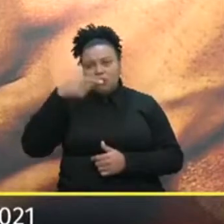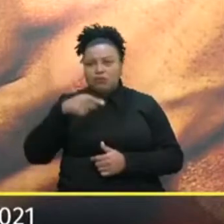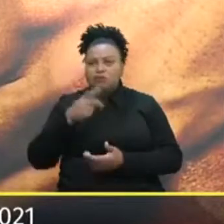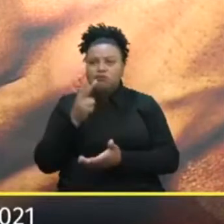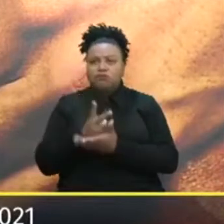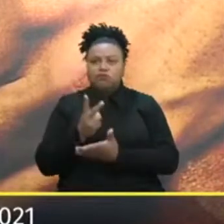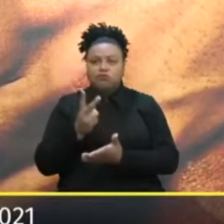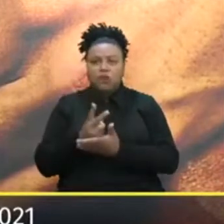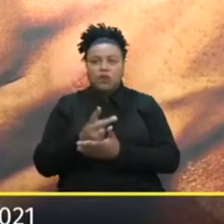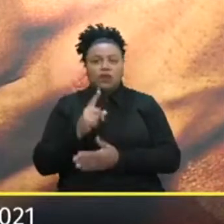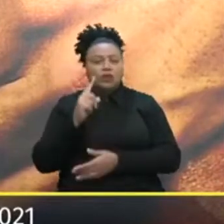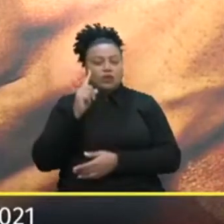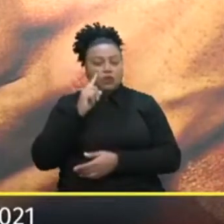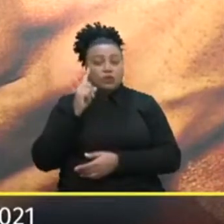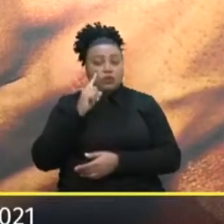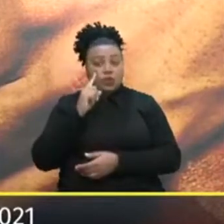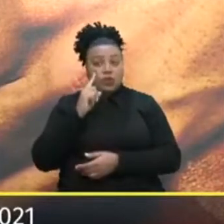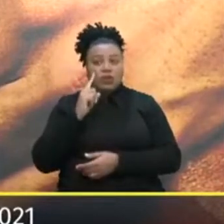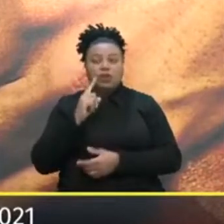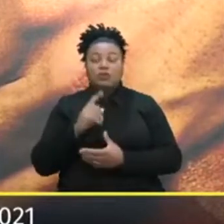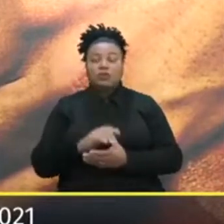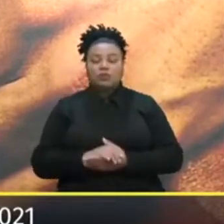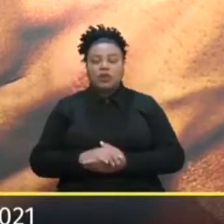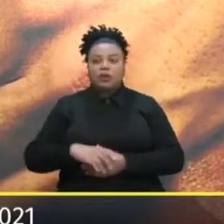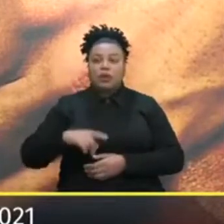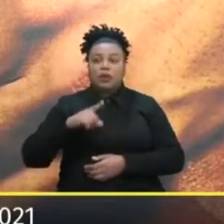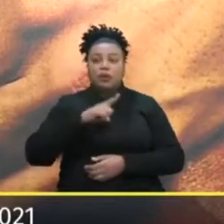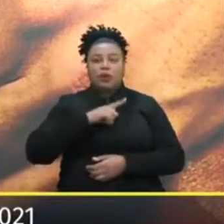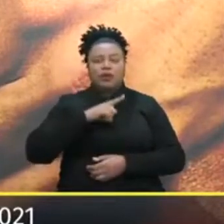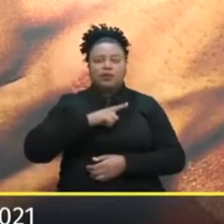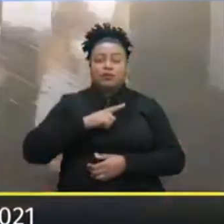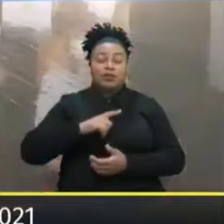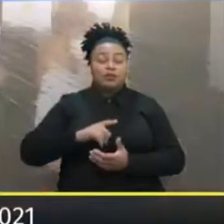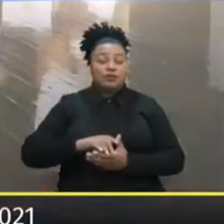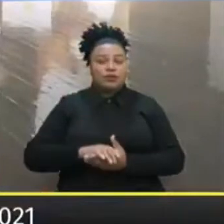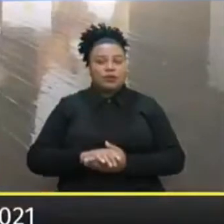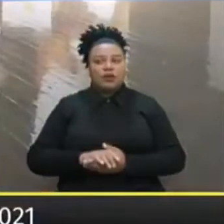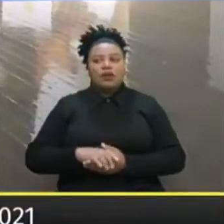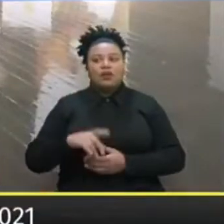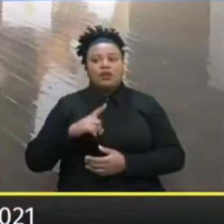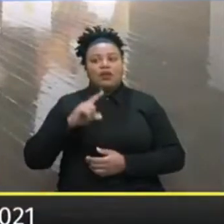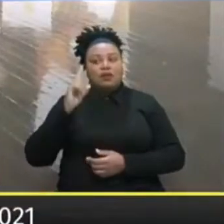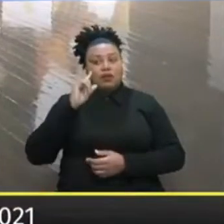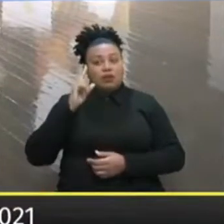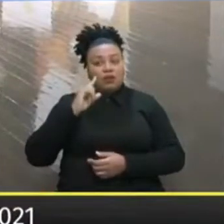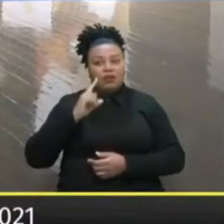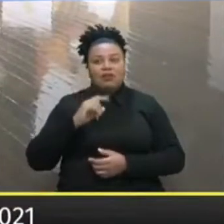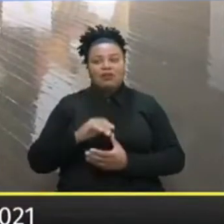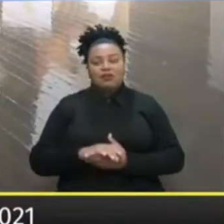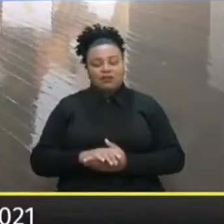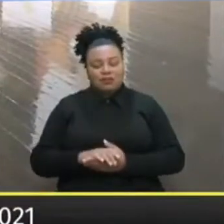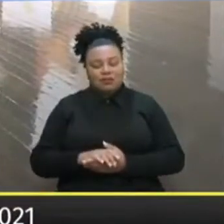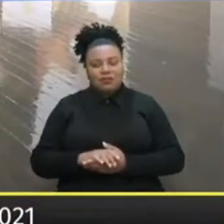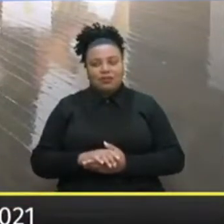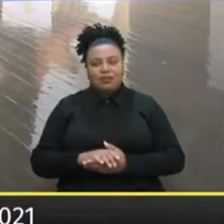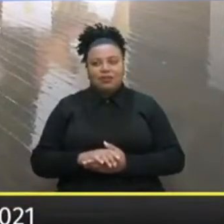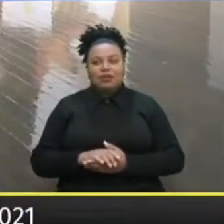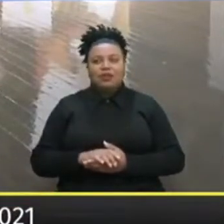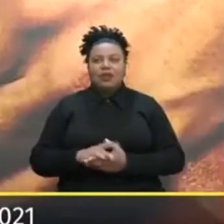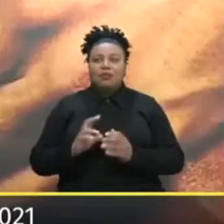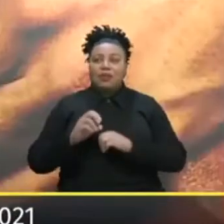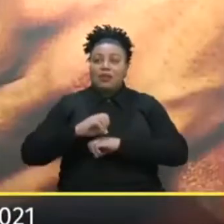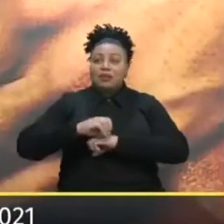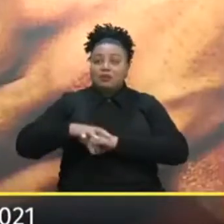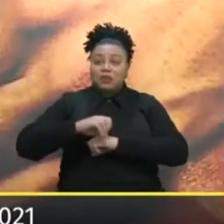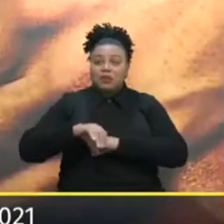era permanente Era todos os dias Aqui a nossa jornalista Mariana Que ela fez Ficava todos os dias Fazendo Release Para as